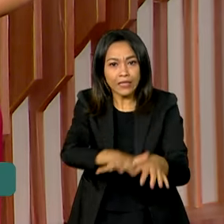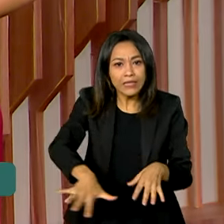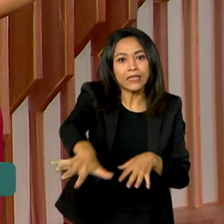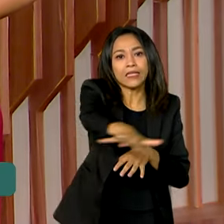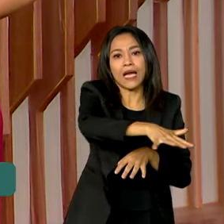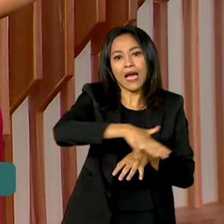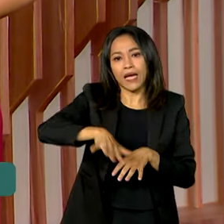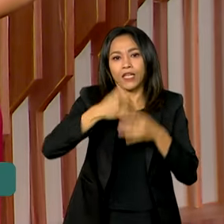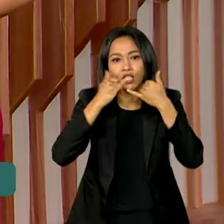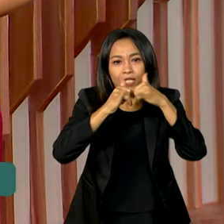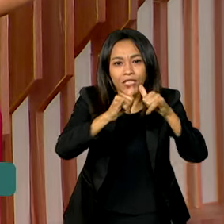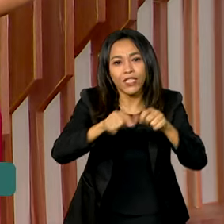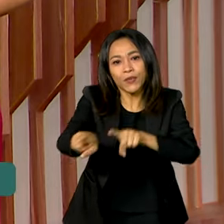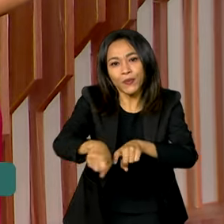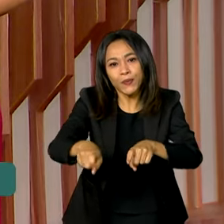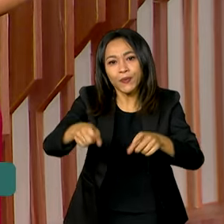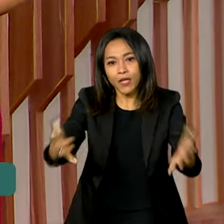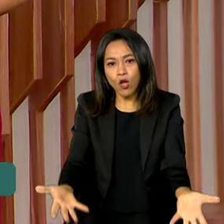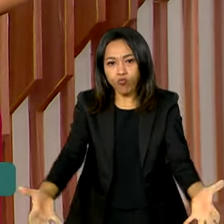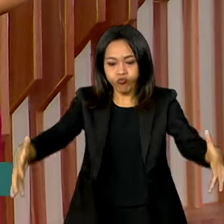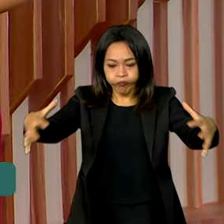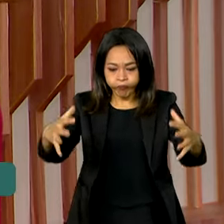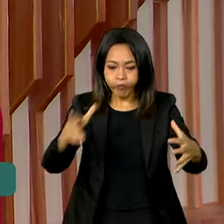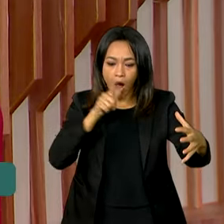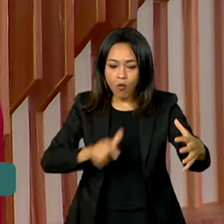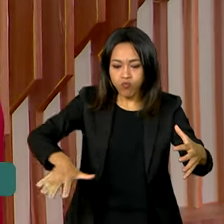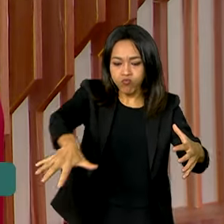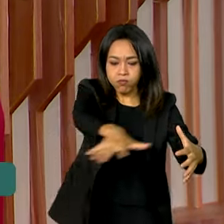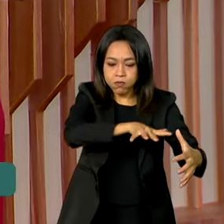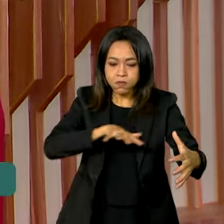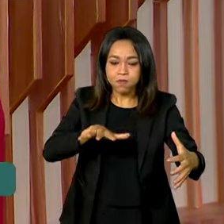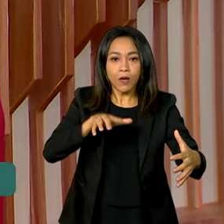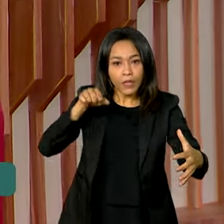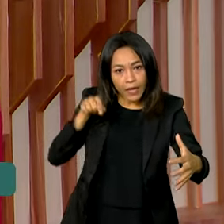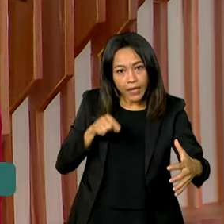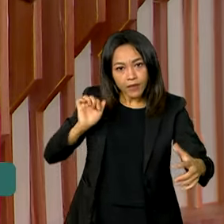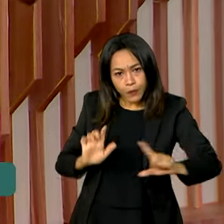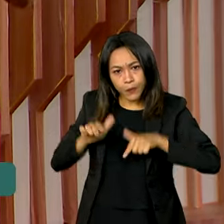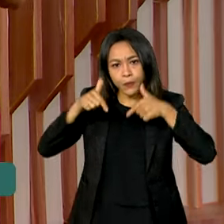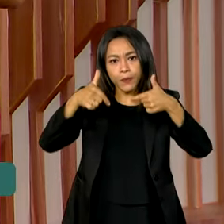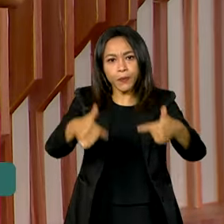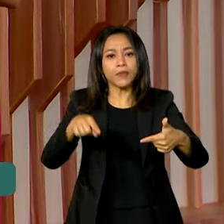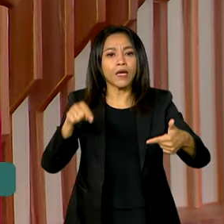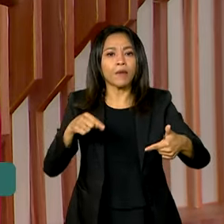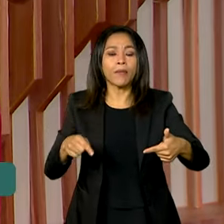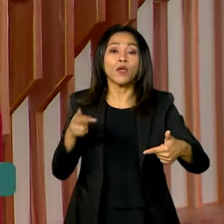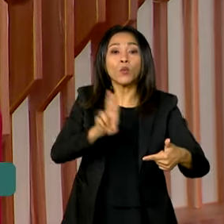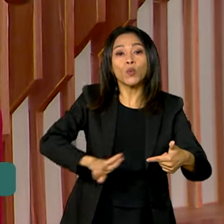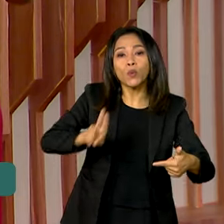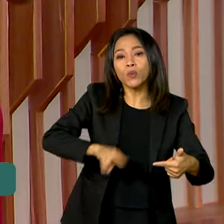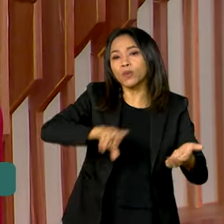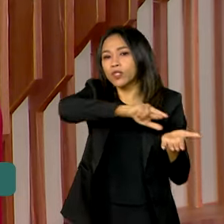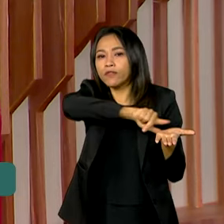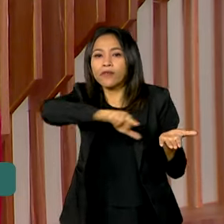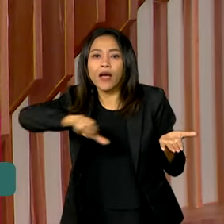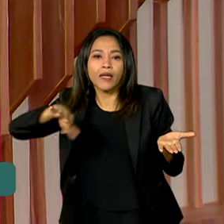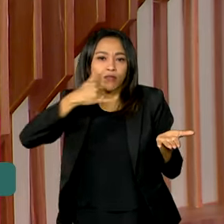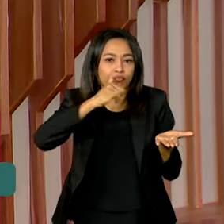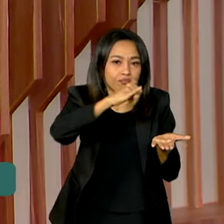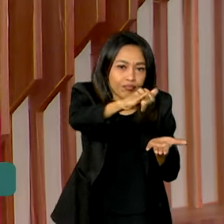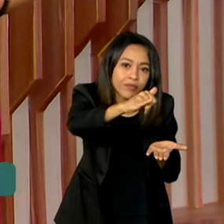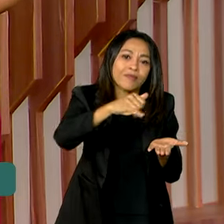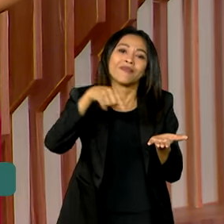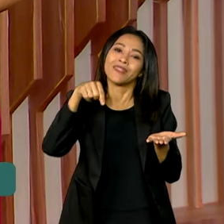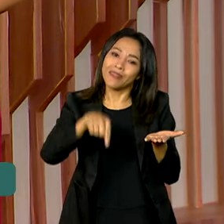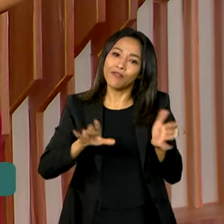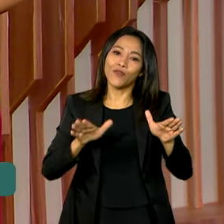e Energia em Reservatórios. Esta ação também visa integrar fontes renováveis de energia à prática